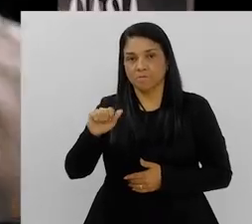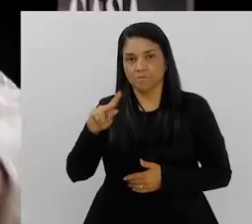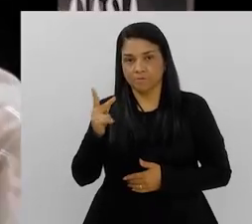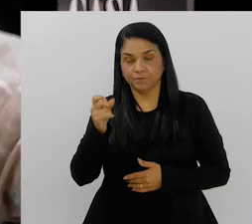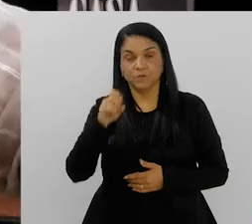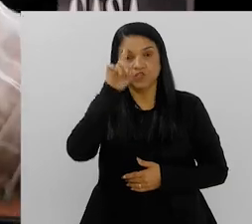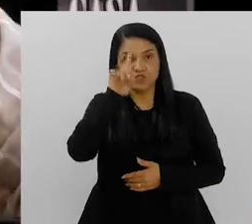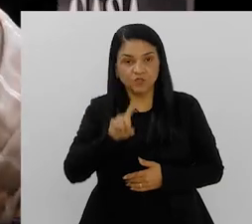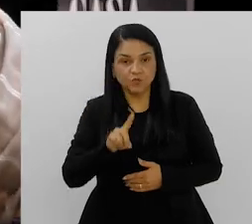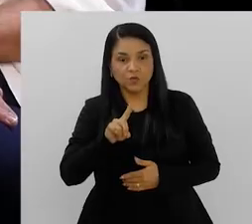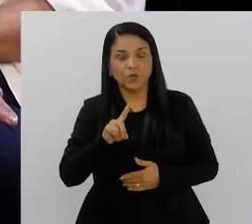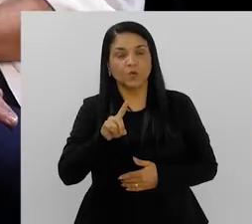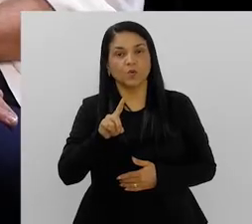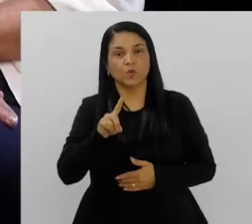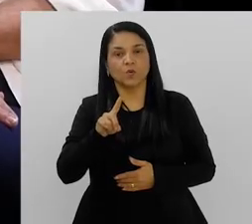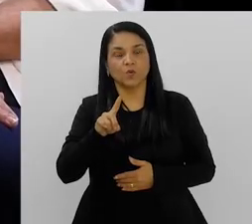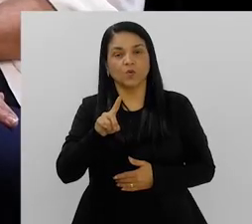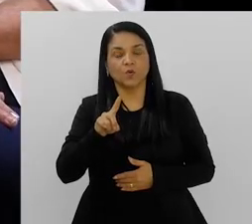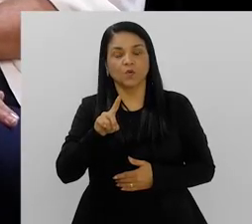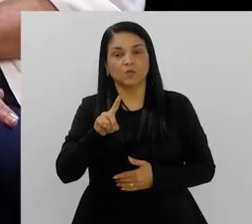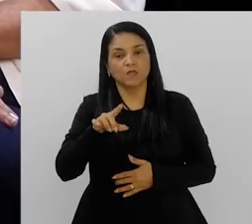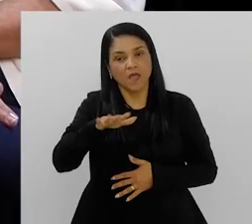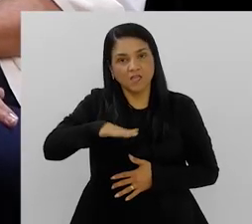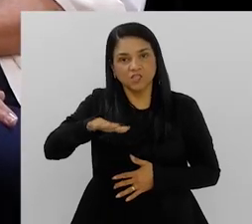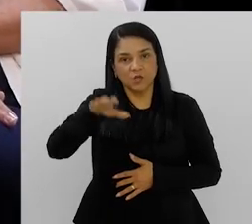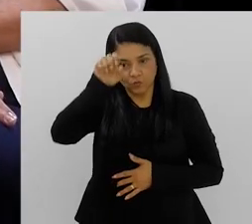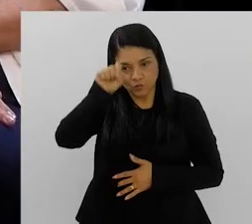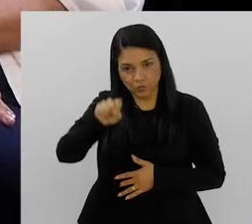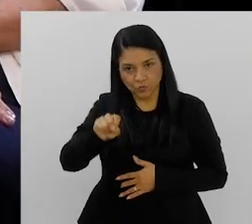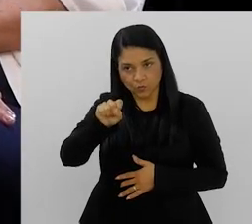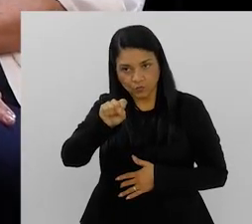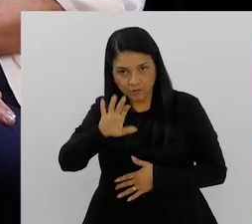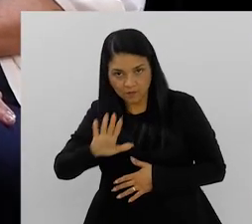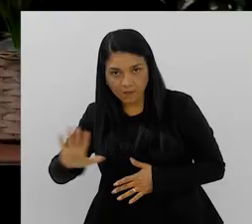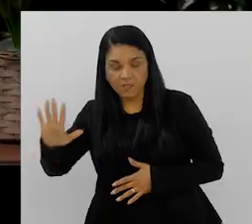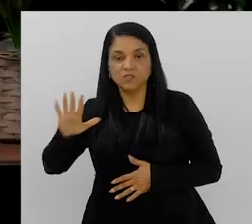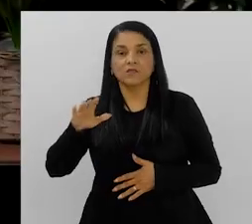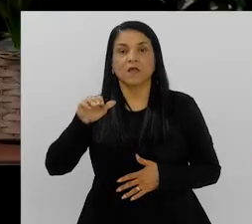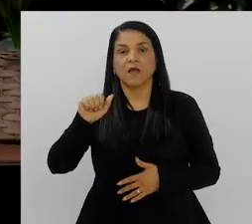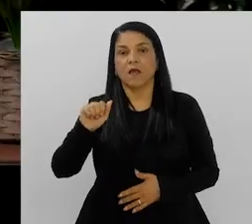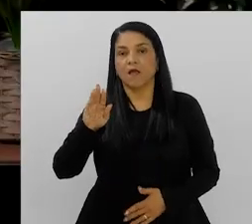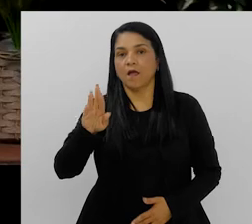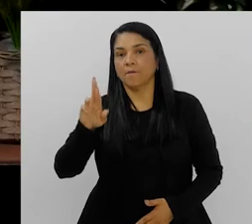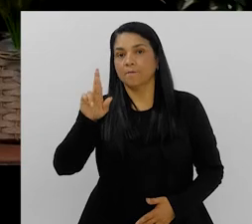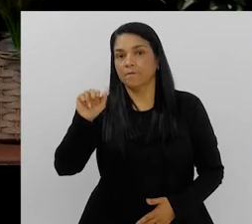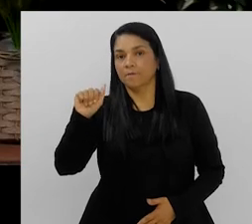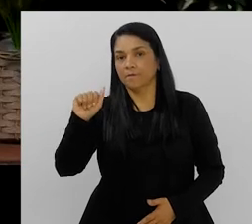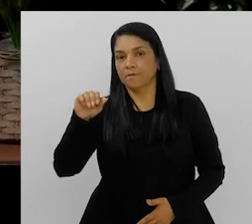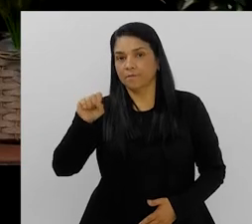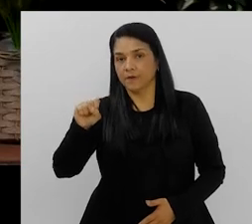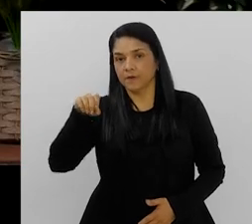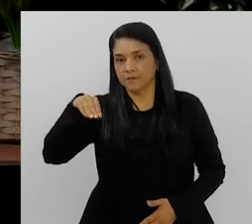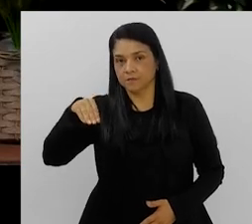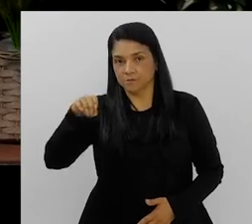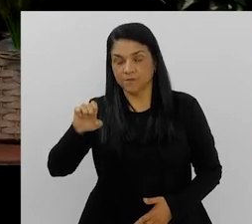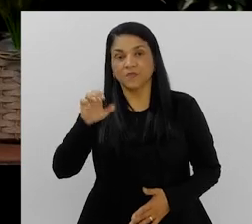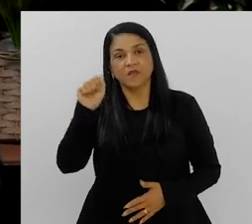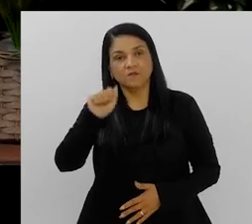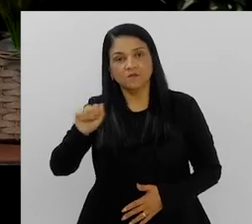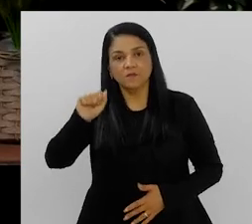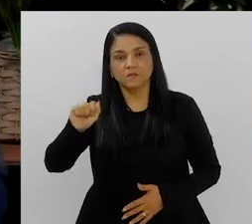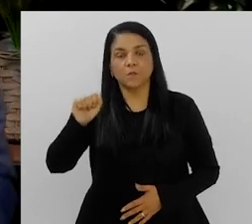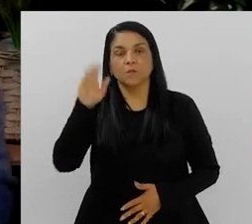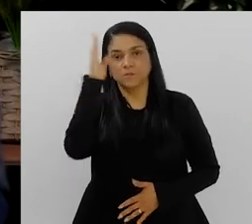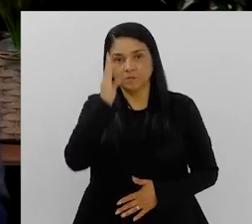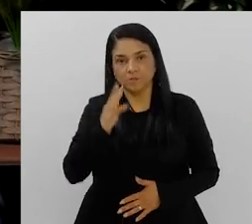diretor regional pela região sudeste da Abrasme, Associação Brasileira de Saúde Mental.